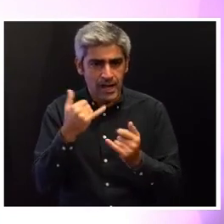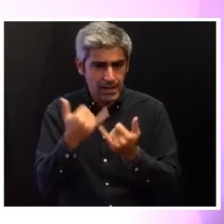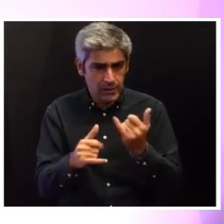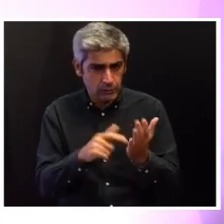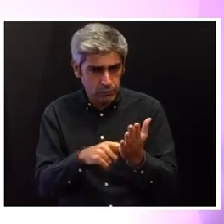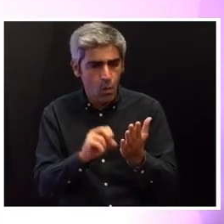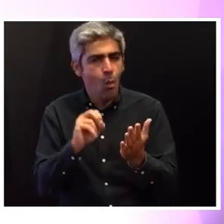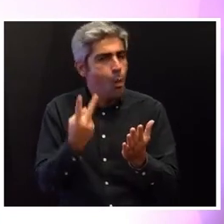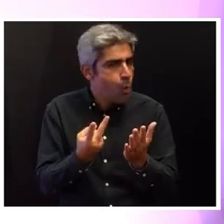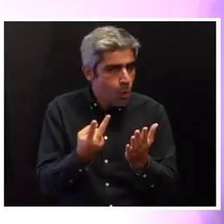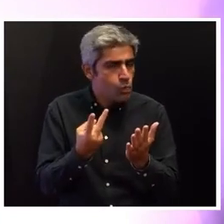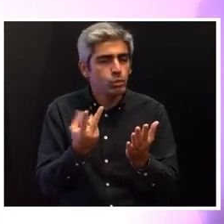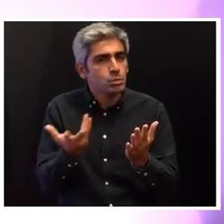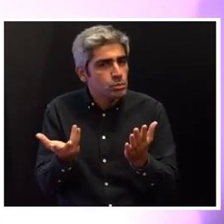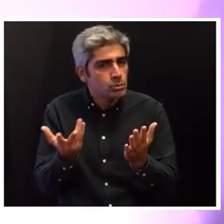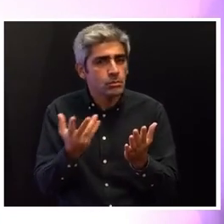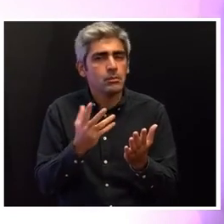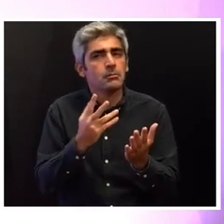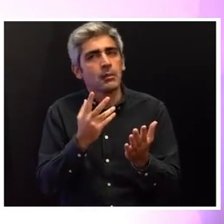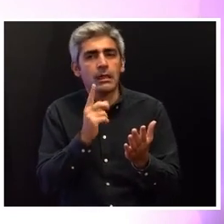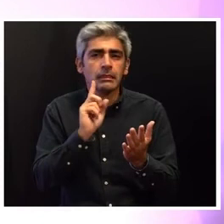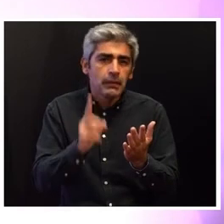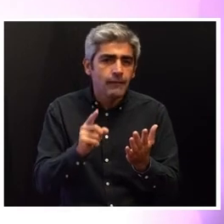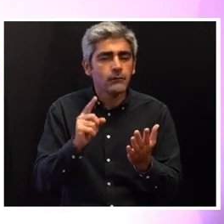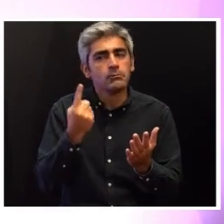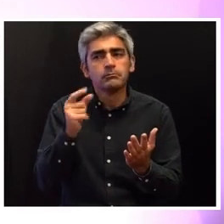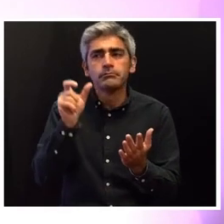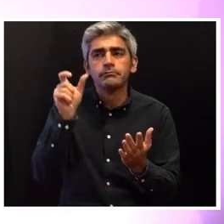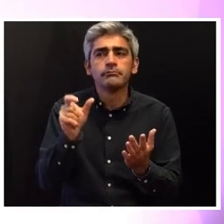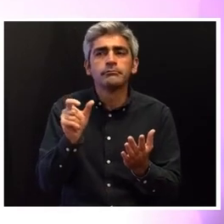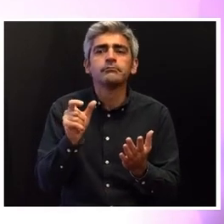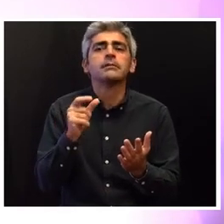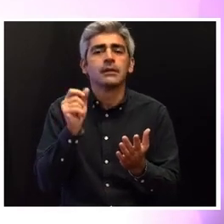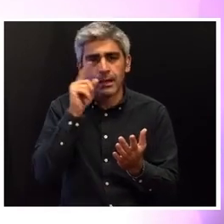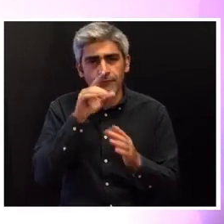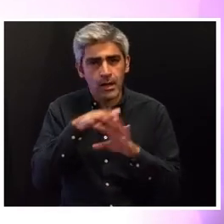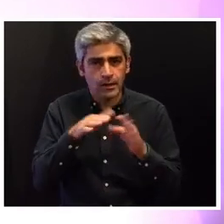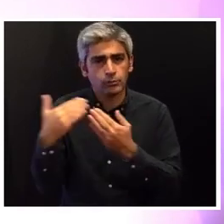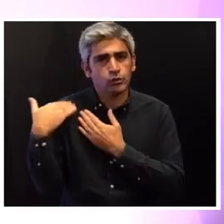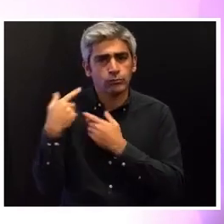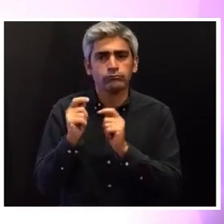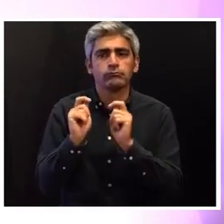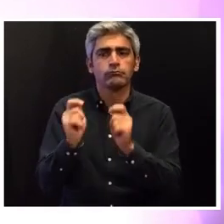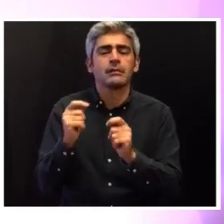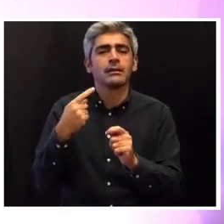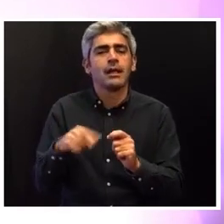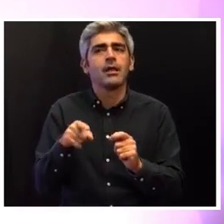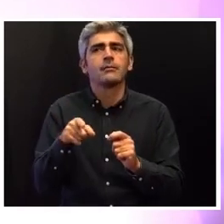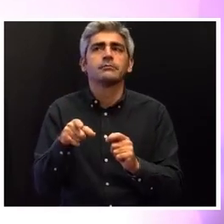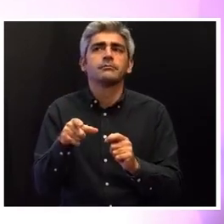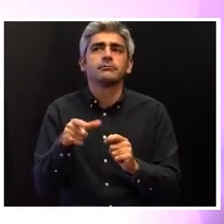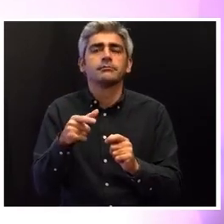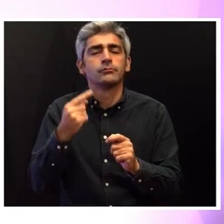diferentemente, não deverá ser uma diligência apenas da responsabilidade de quem tenha adquirido